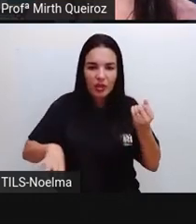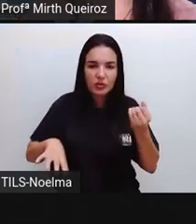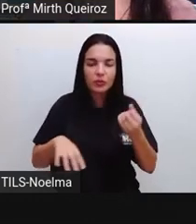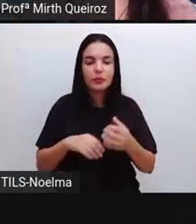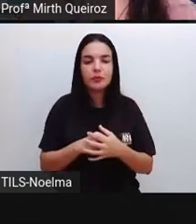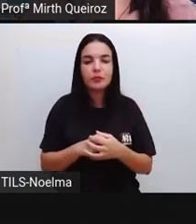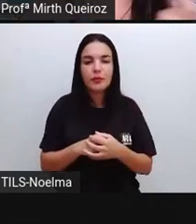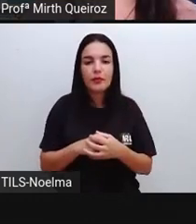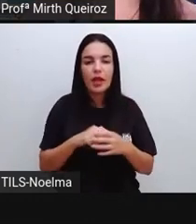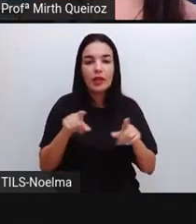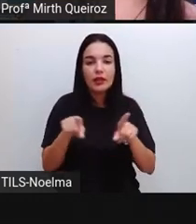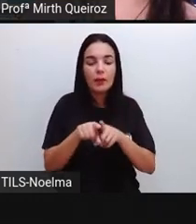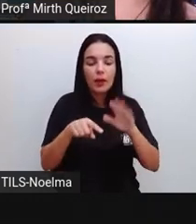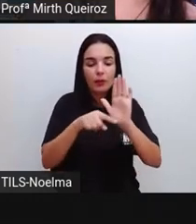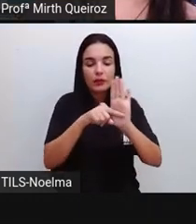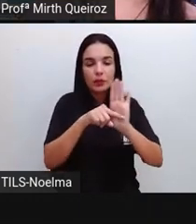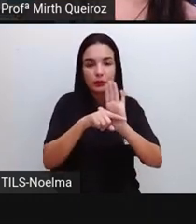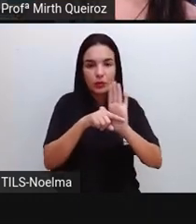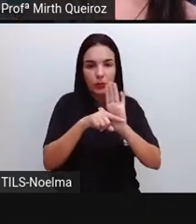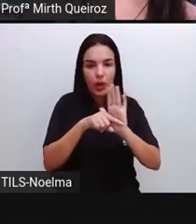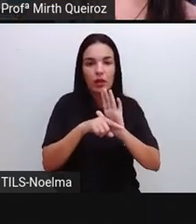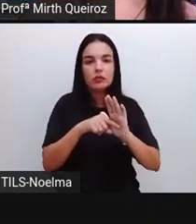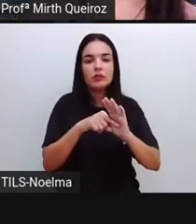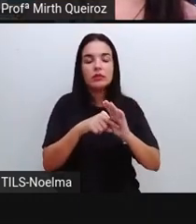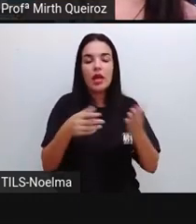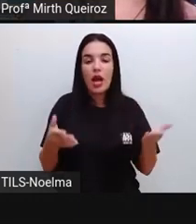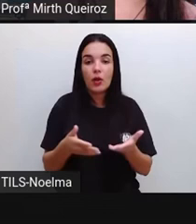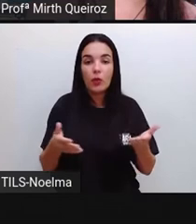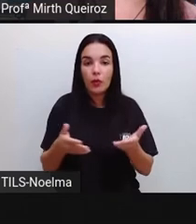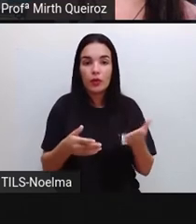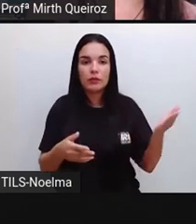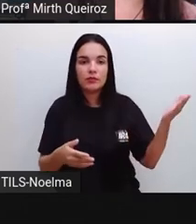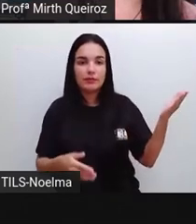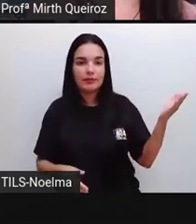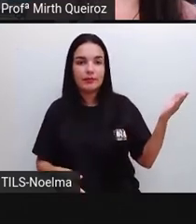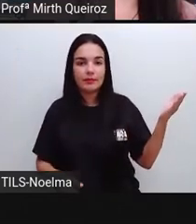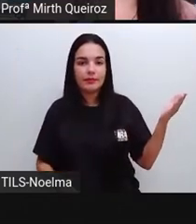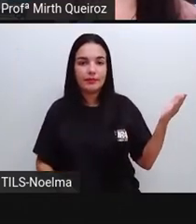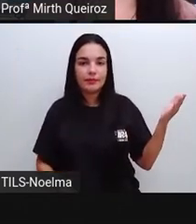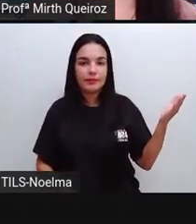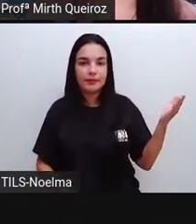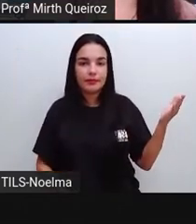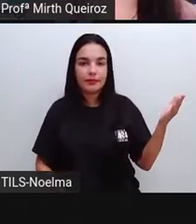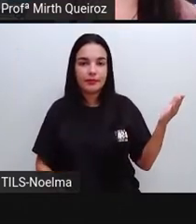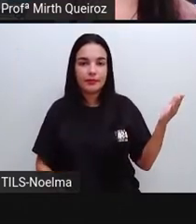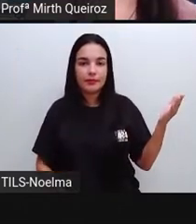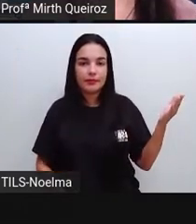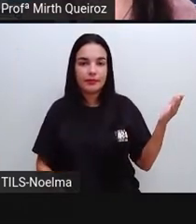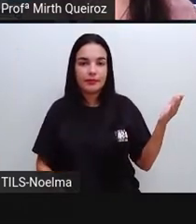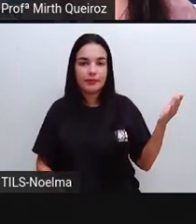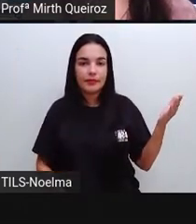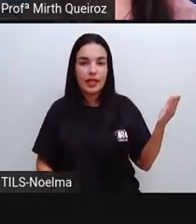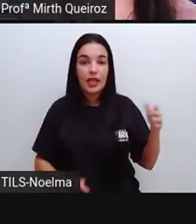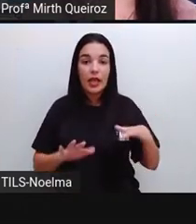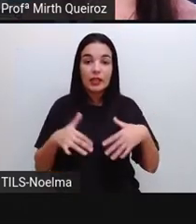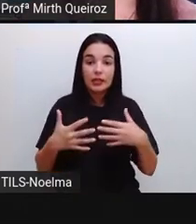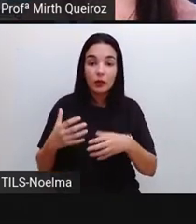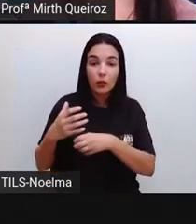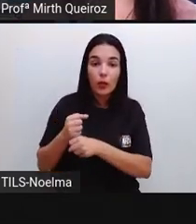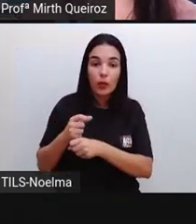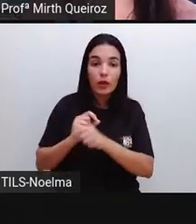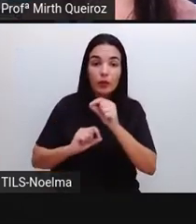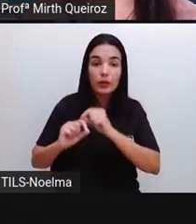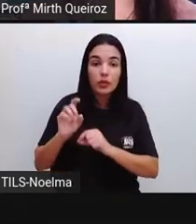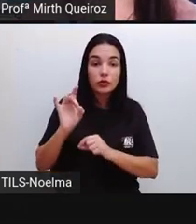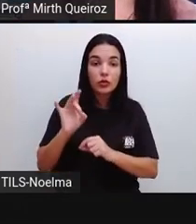e subtraia com o valor atual aí da conta de vocês. Para o cálculo,